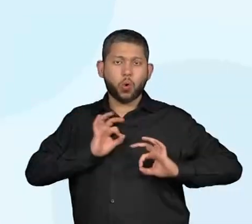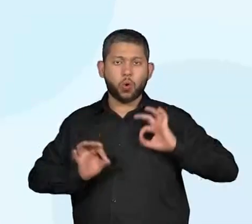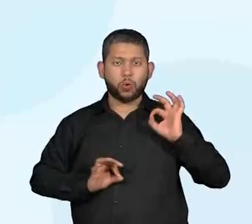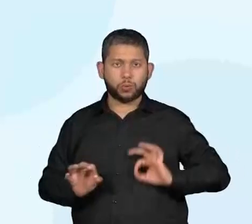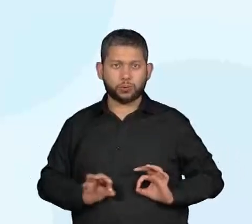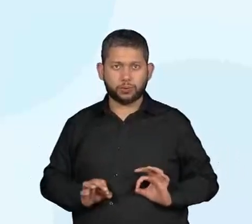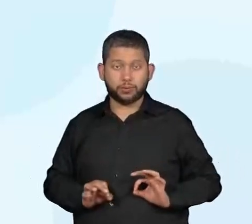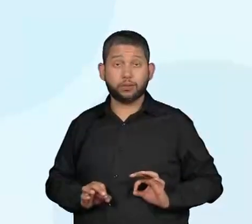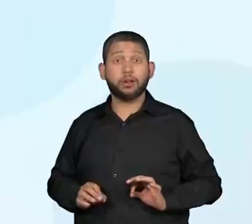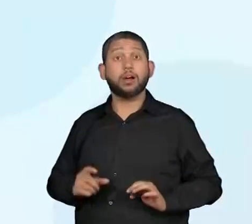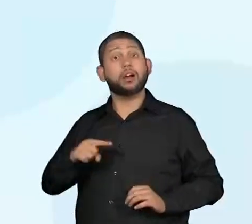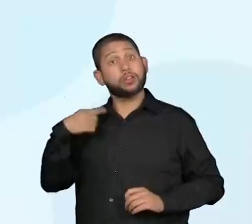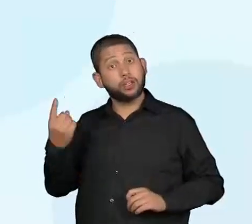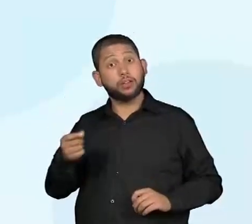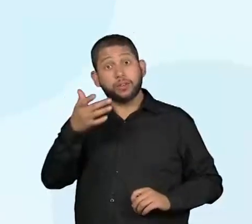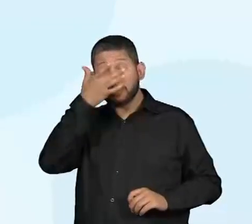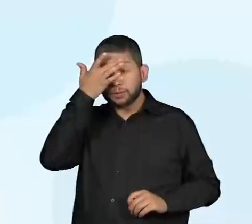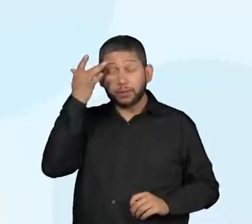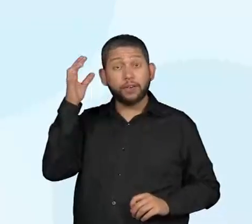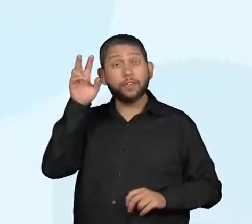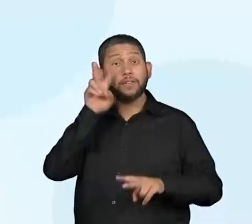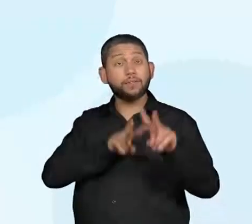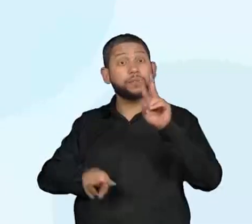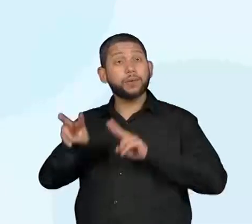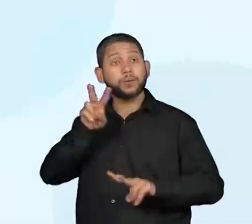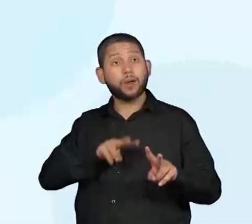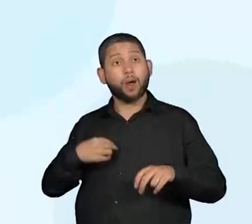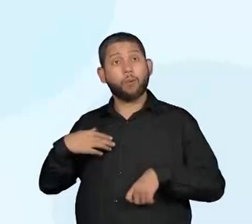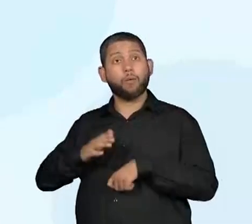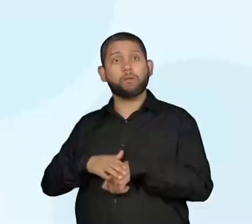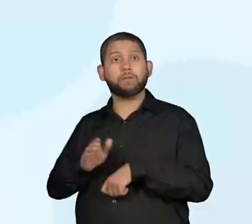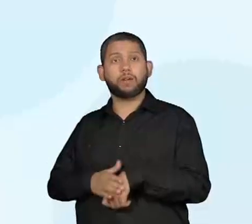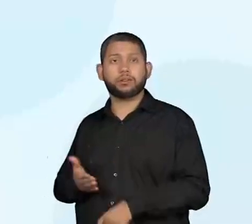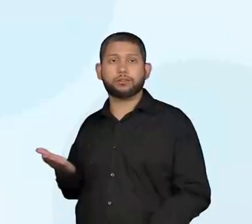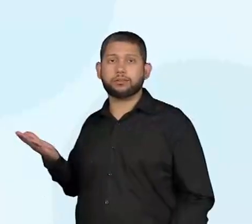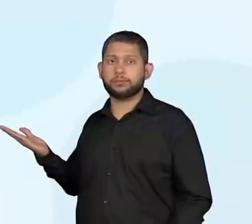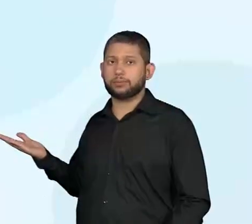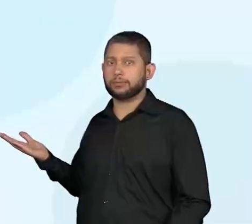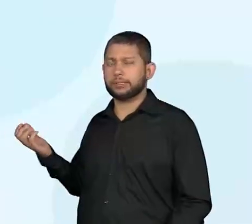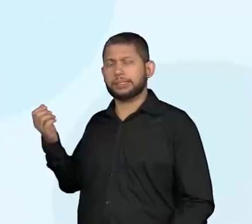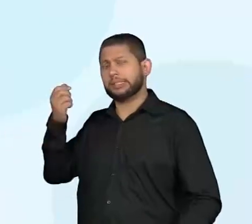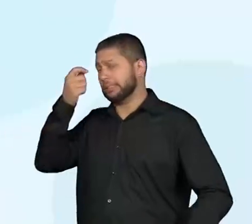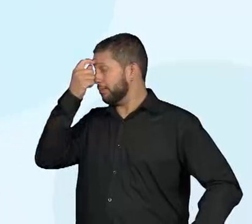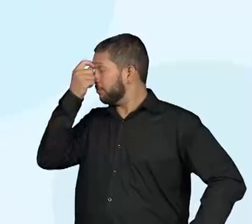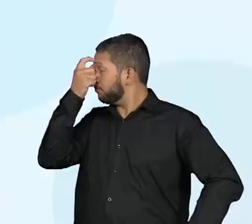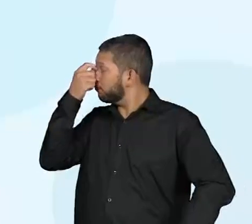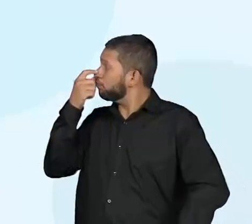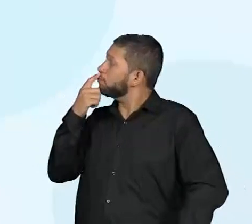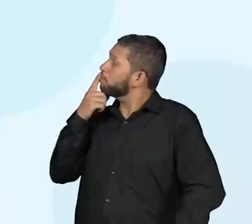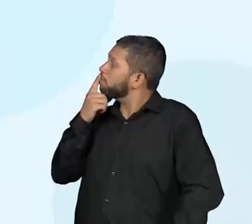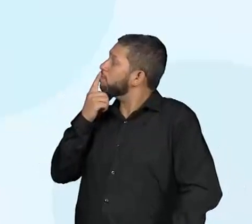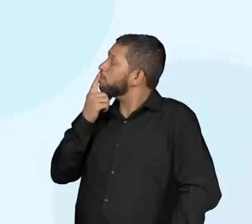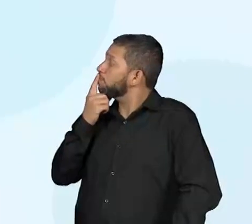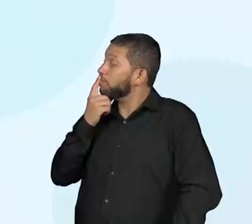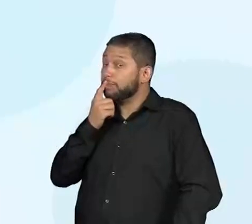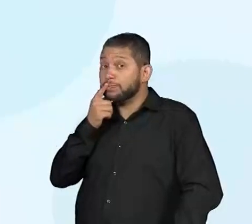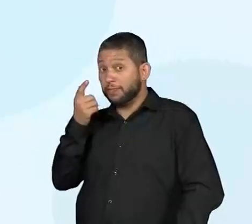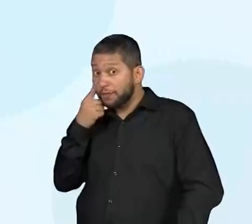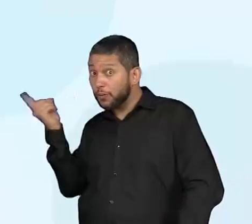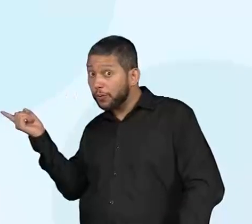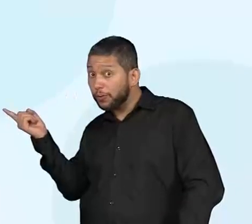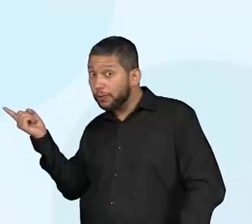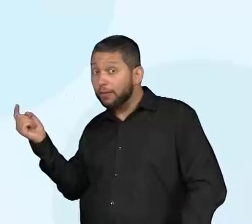e tem uma adaptação aí feita pelo professor Seba. Olha aí, a gente já percebeu os